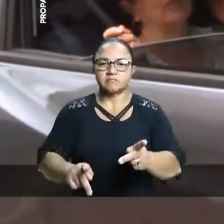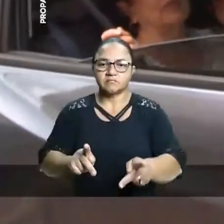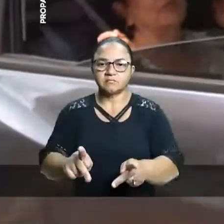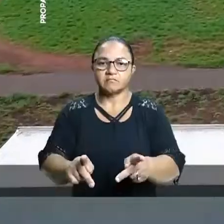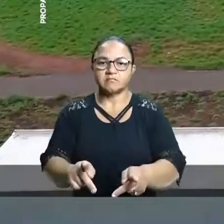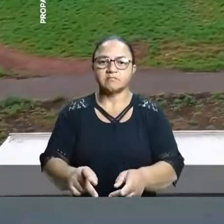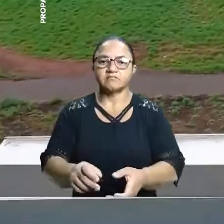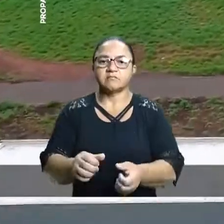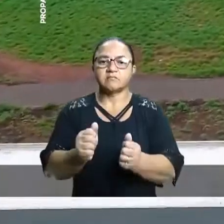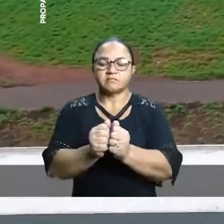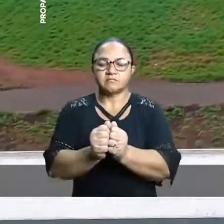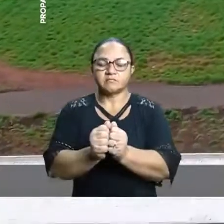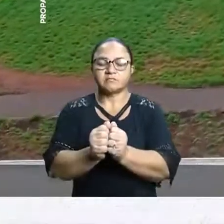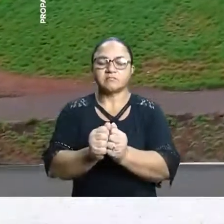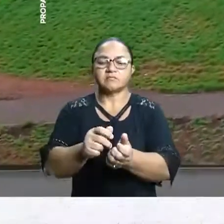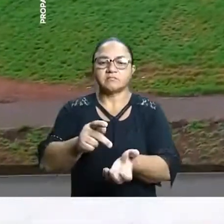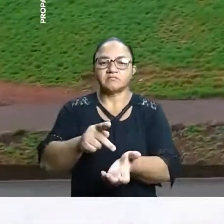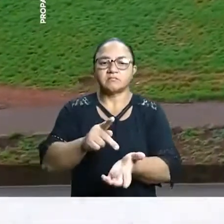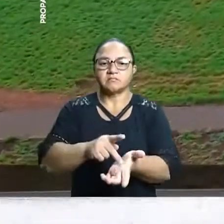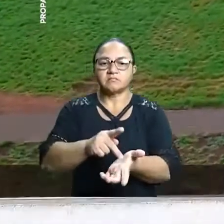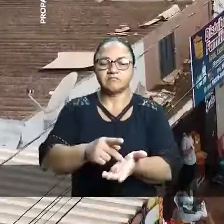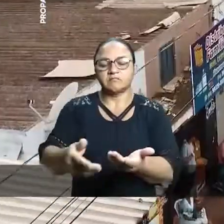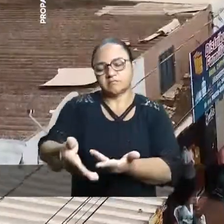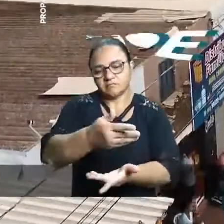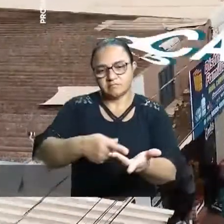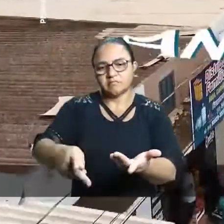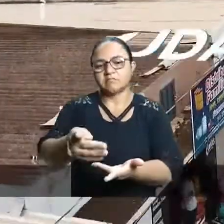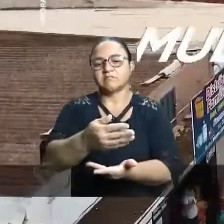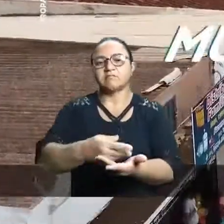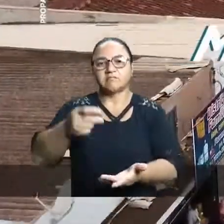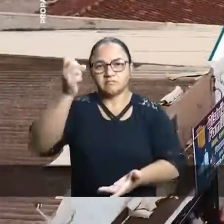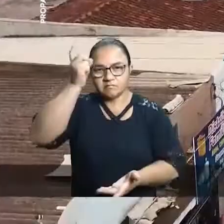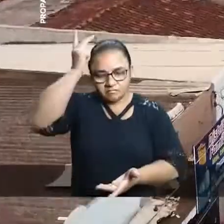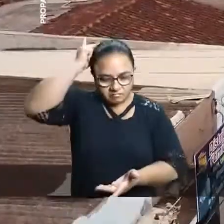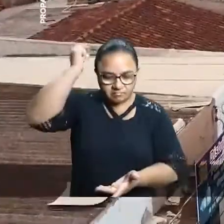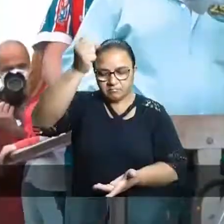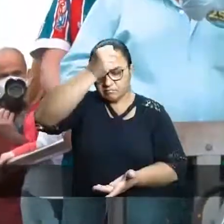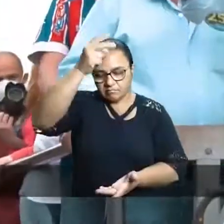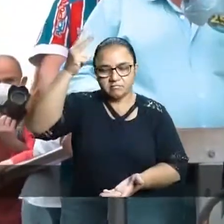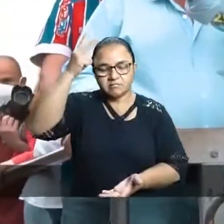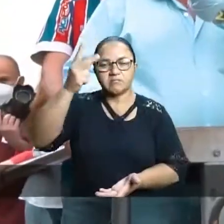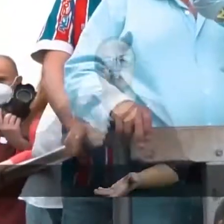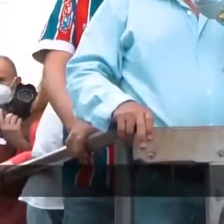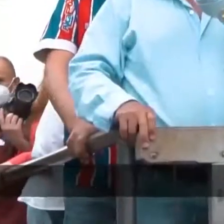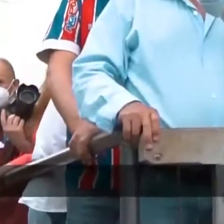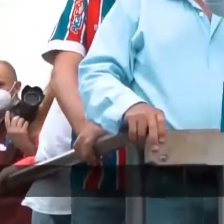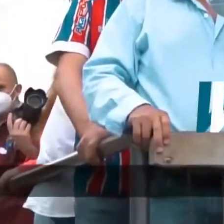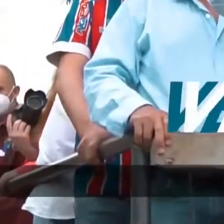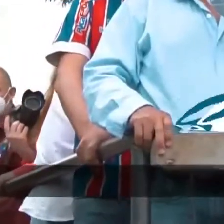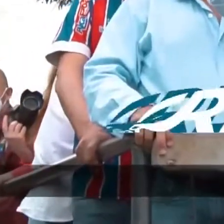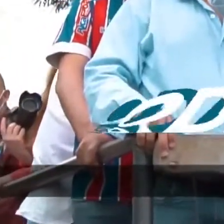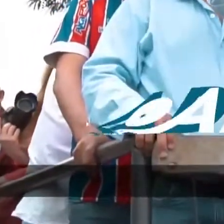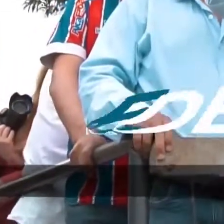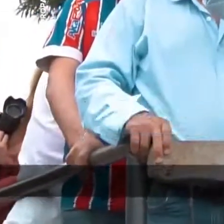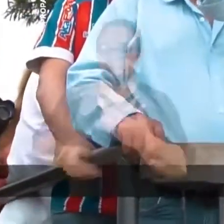O povo está com Dione. O povo quer uma mudança de verdade na prefeitura.